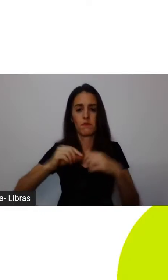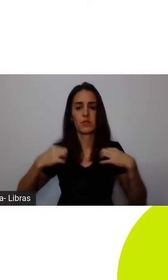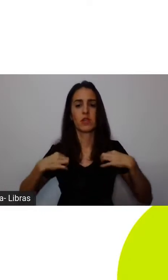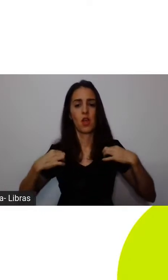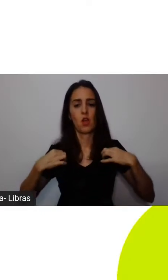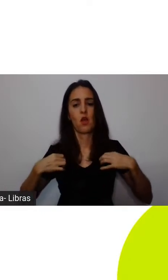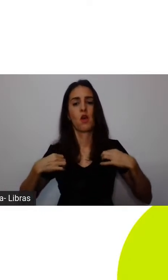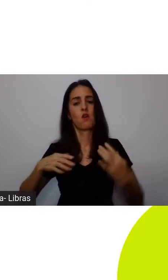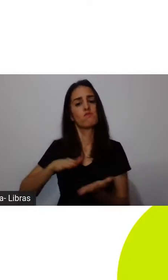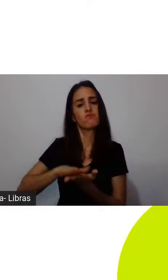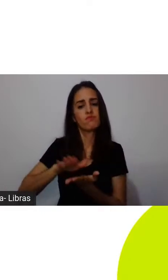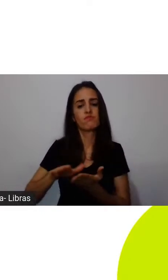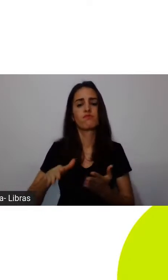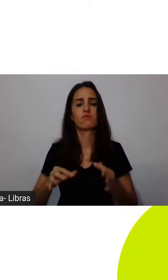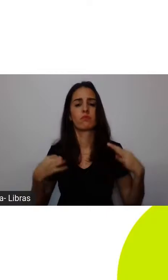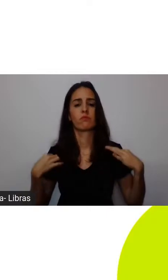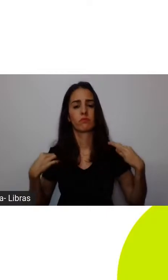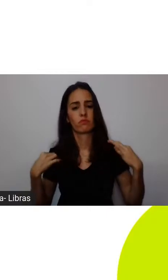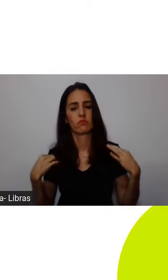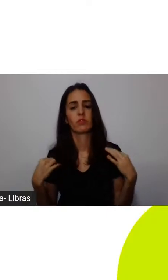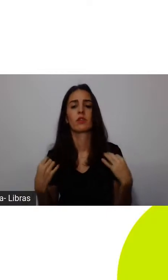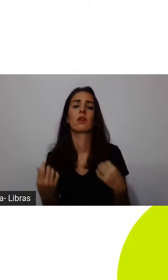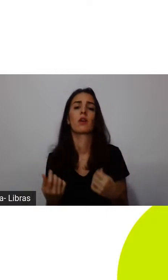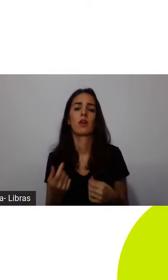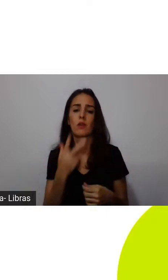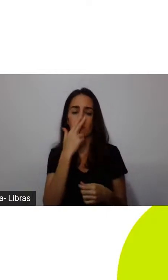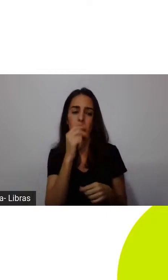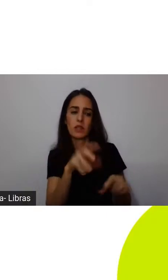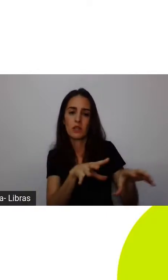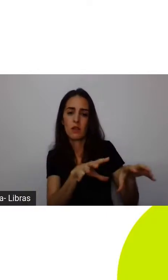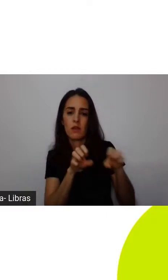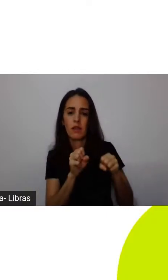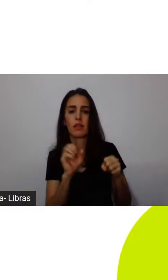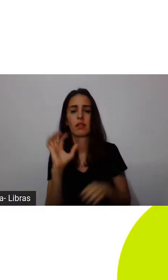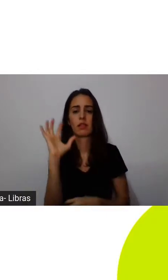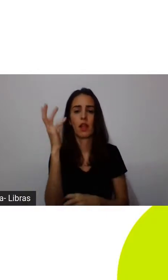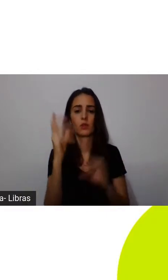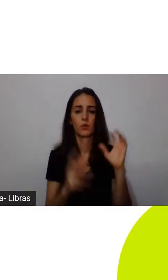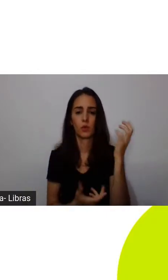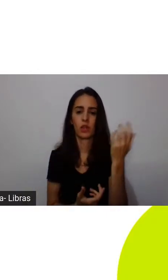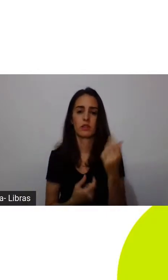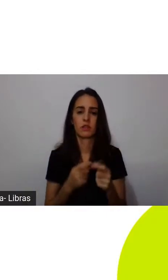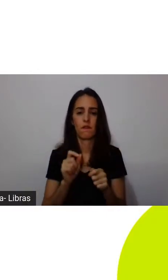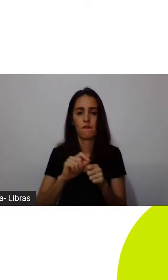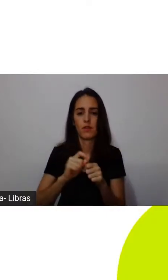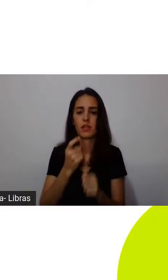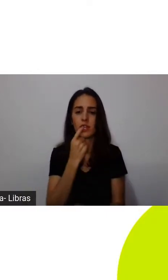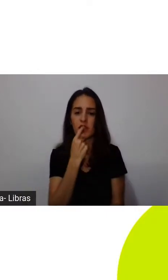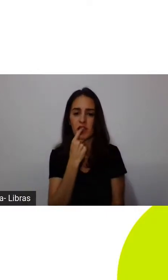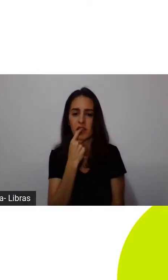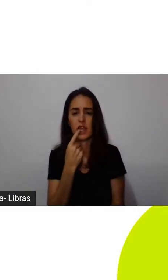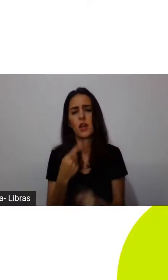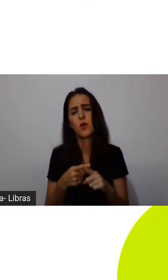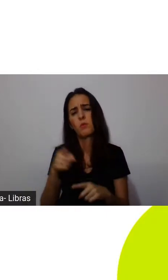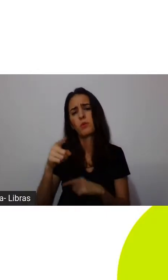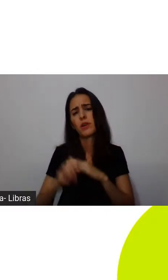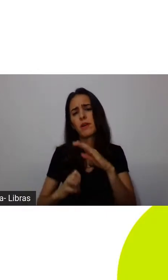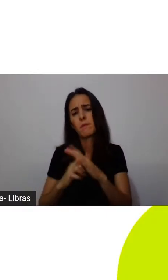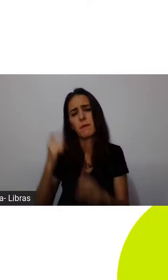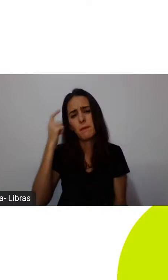também tem atividades parecidas com o plástico que sai do mar. Essas marcas fazem isso porque eles são bonzinhos?